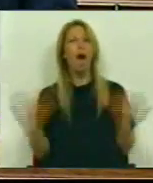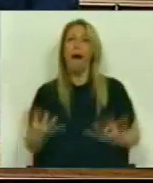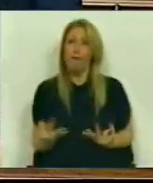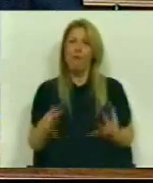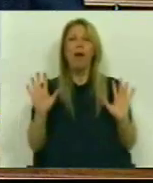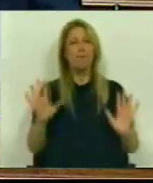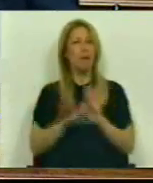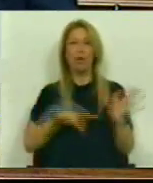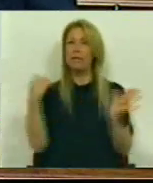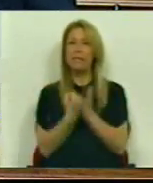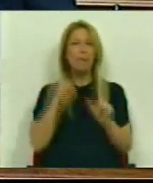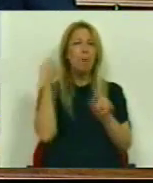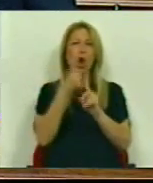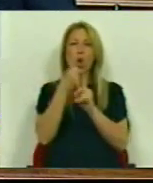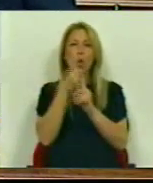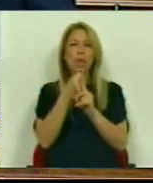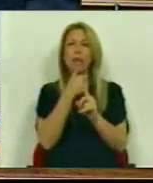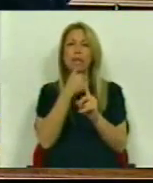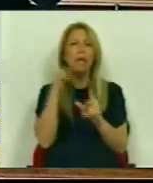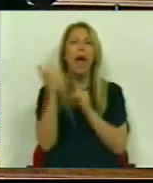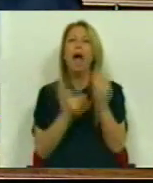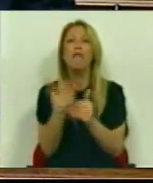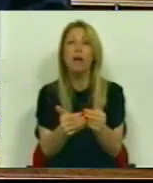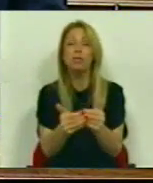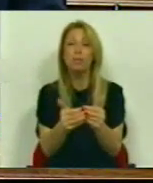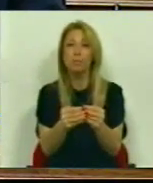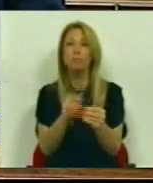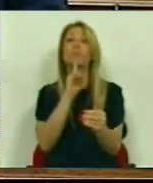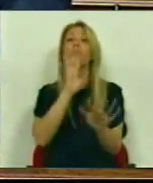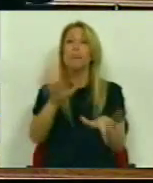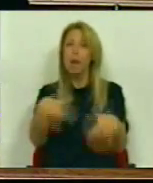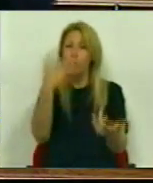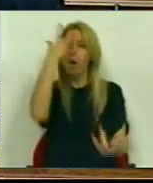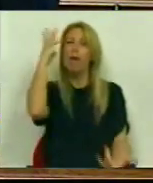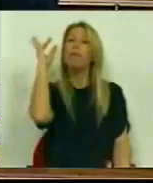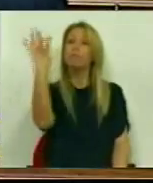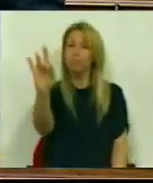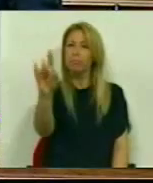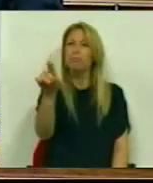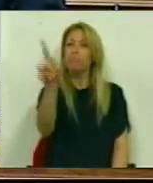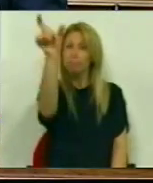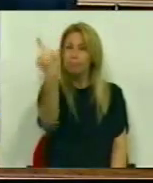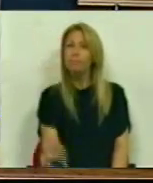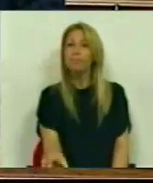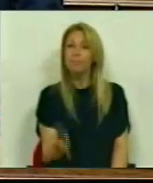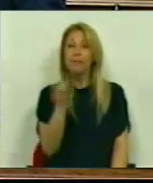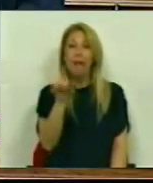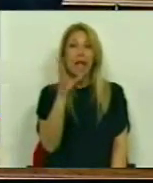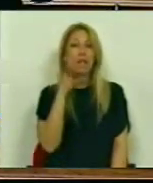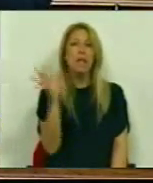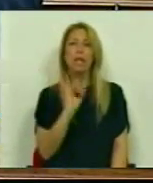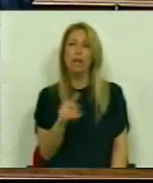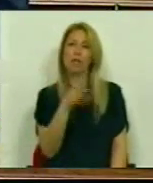determinou Esses avanços E pode estar consciente De que esta tentativa brutal De pôr